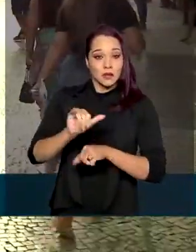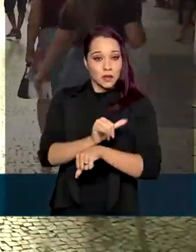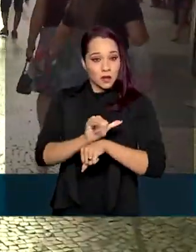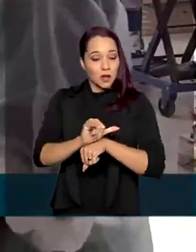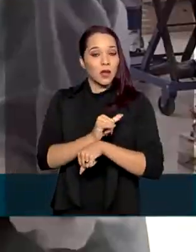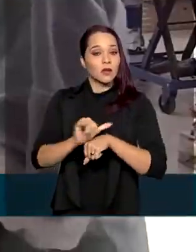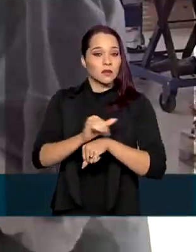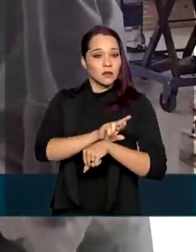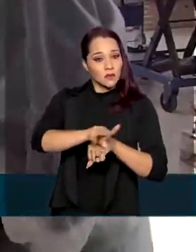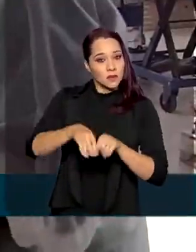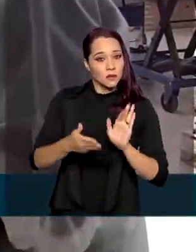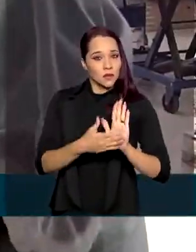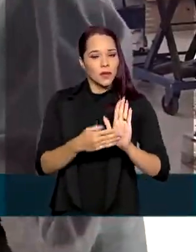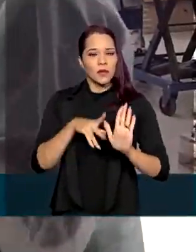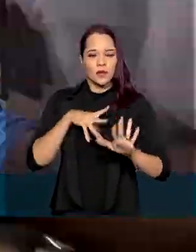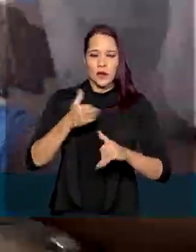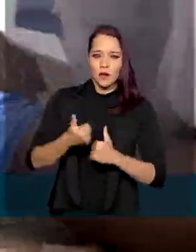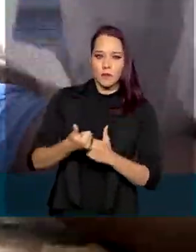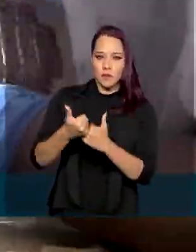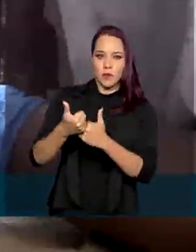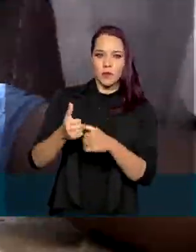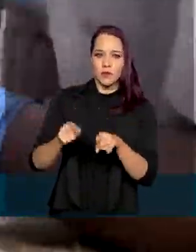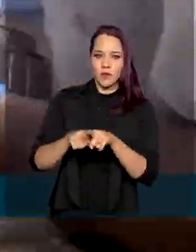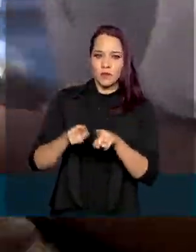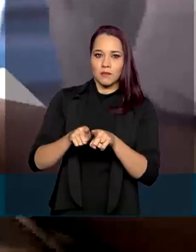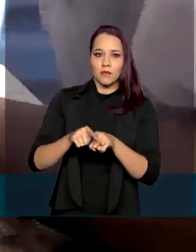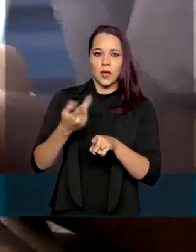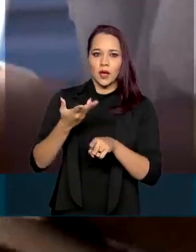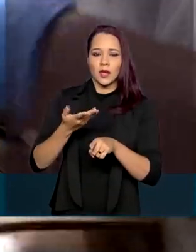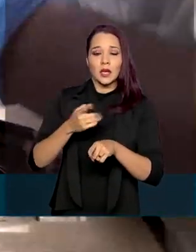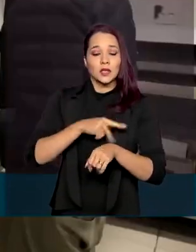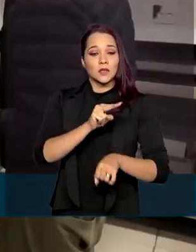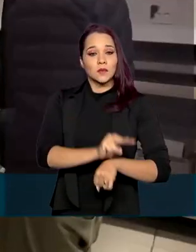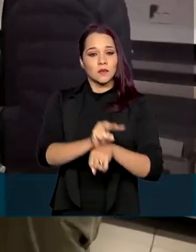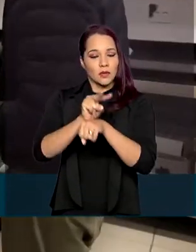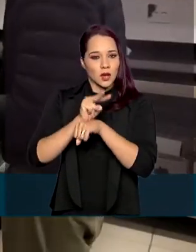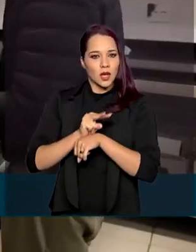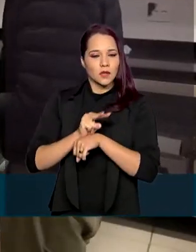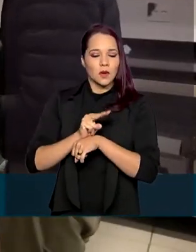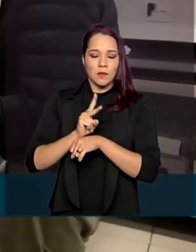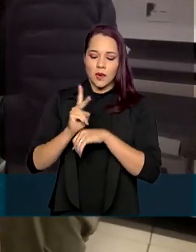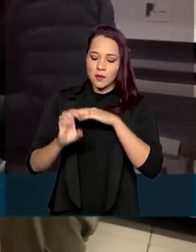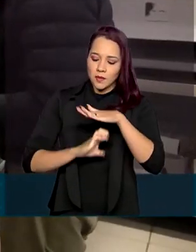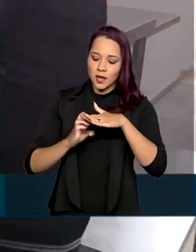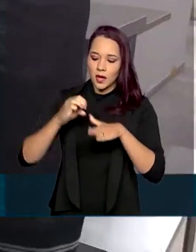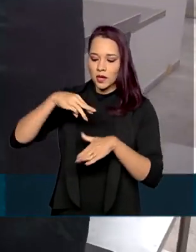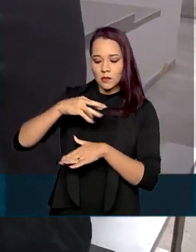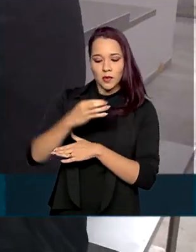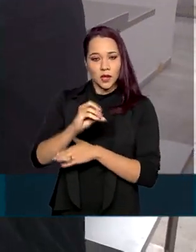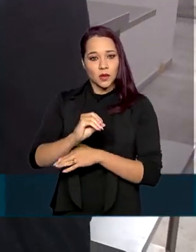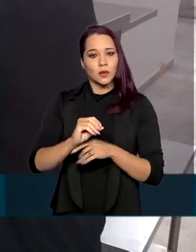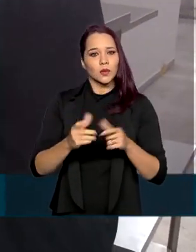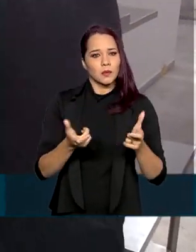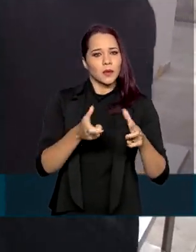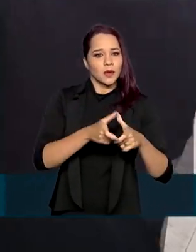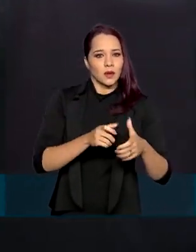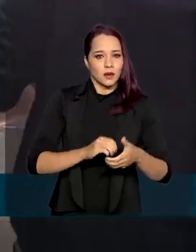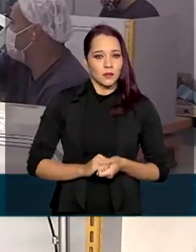propostas está o apoio e a concessão de empréstimo para micro e pequenas empresas,